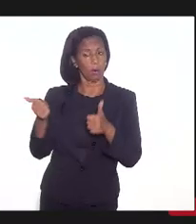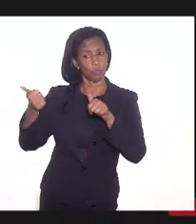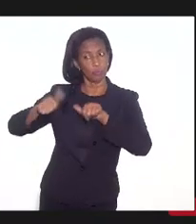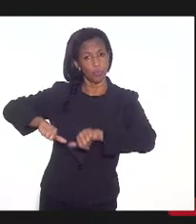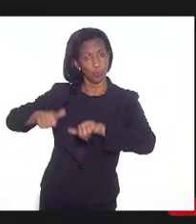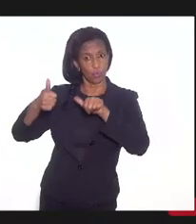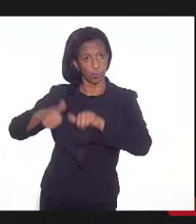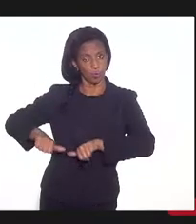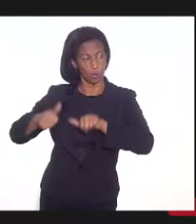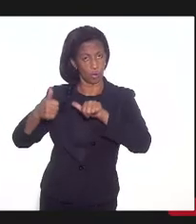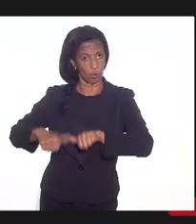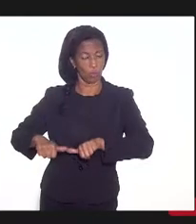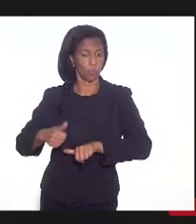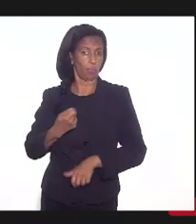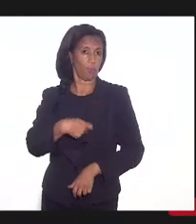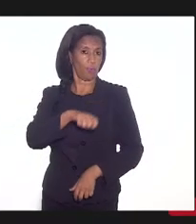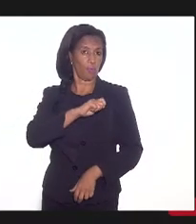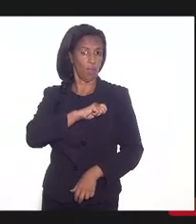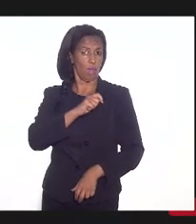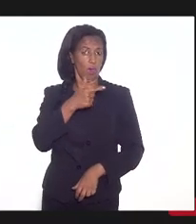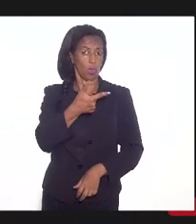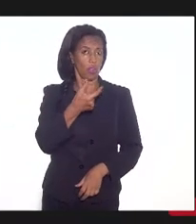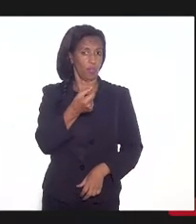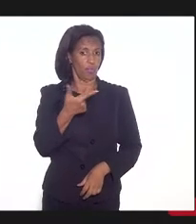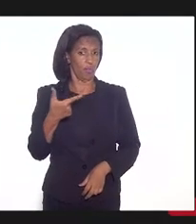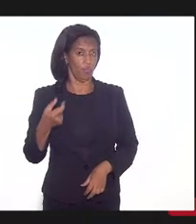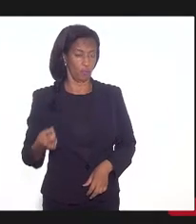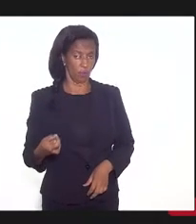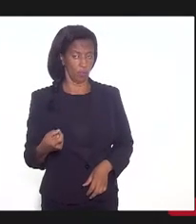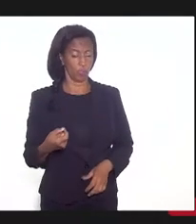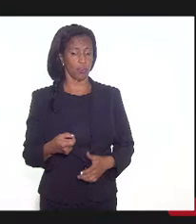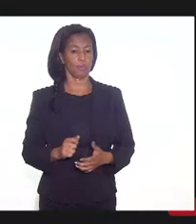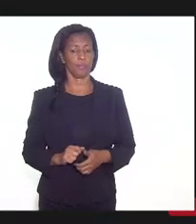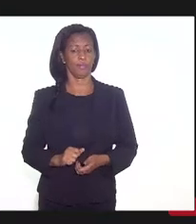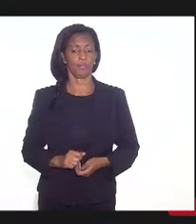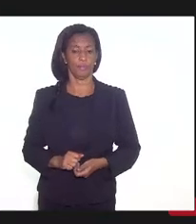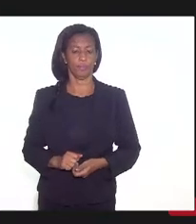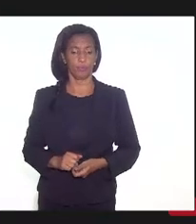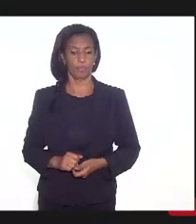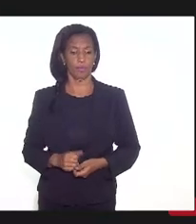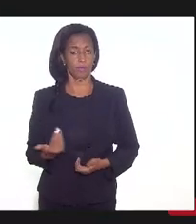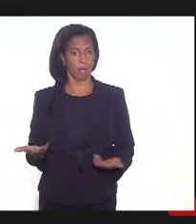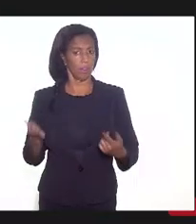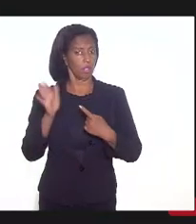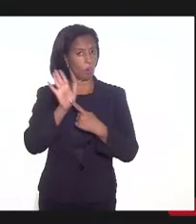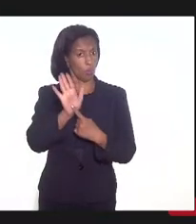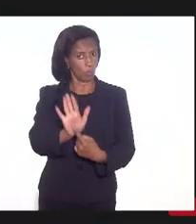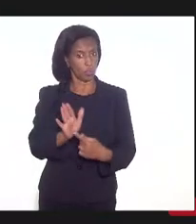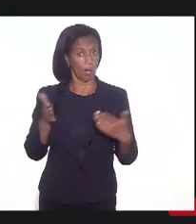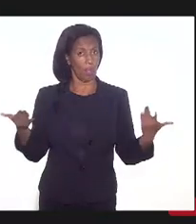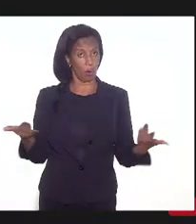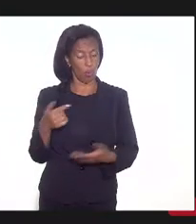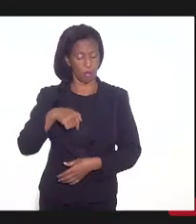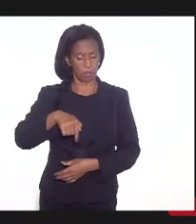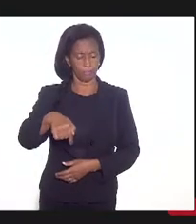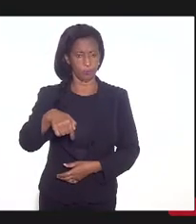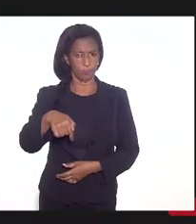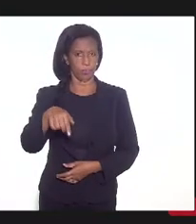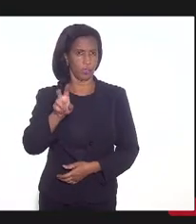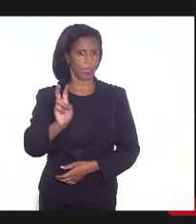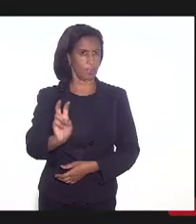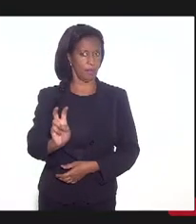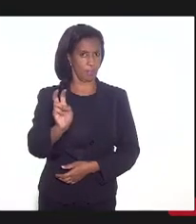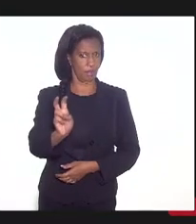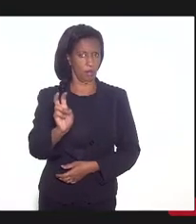situação fiscal, que é o ano de 2020, que a gente está apresentando agora no dia 5. Na verdade, isso é um